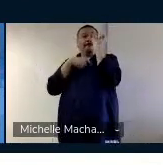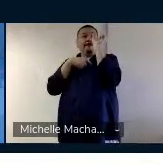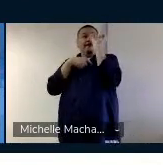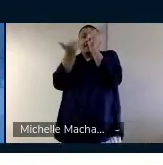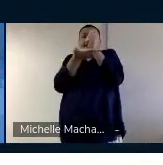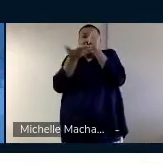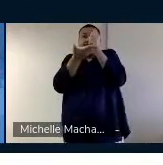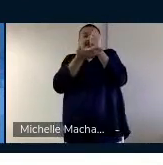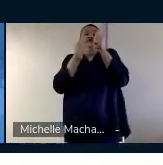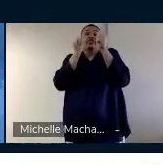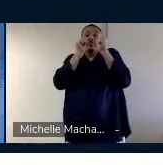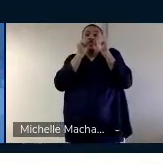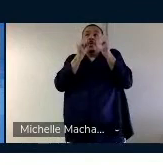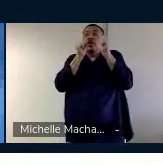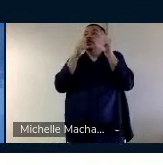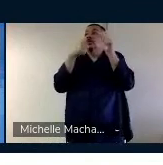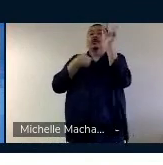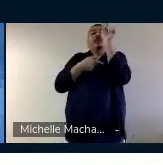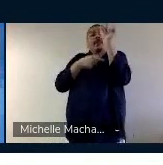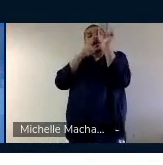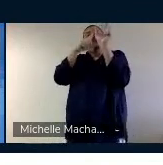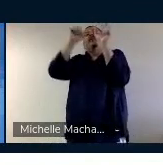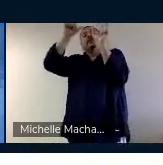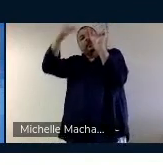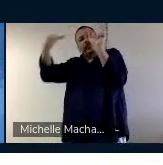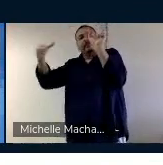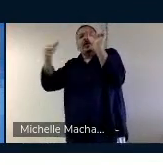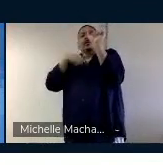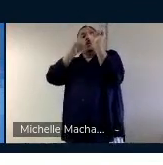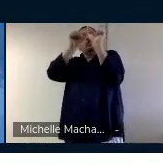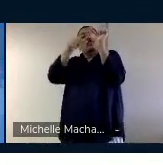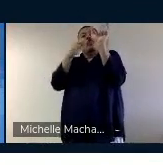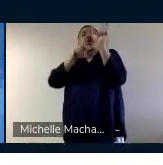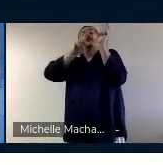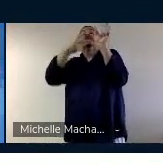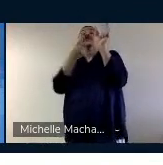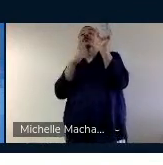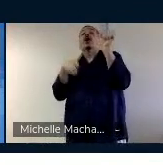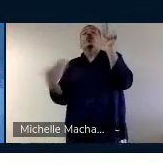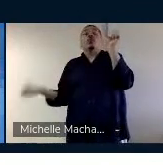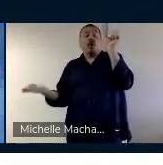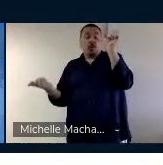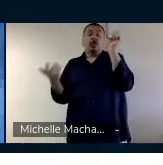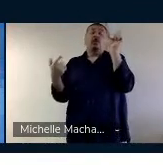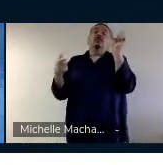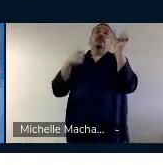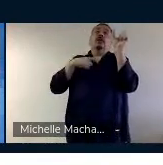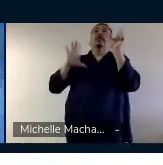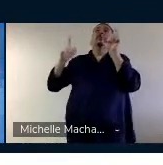pode ter e uma palavra derivada em diferentes contextos.